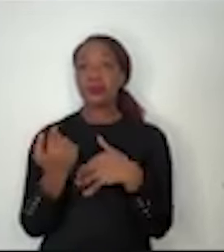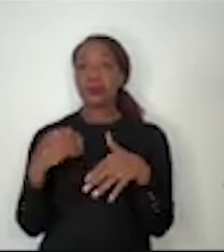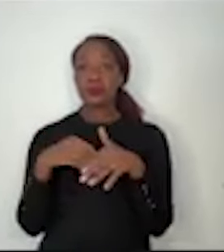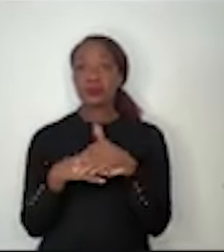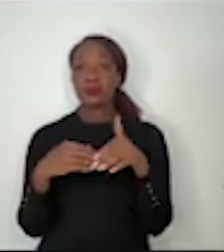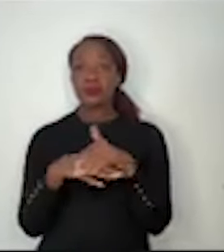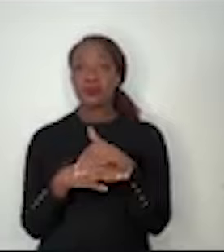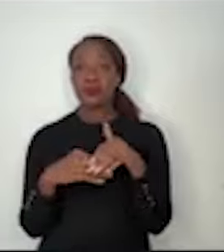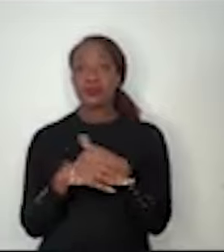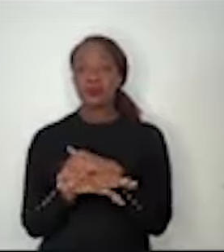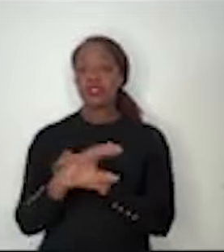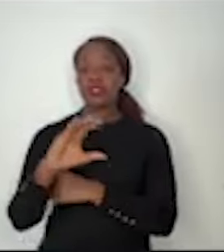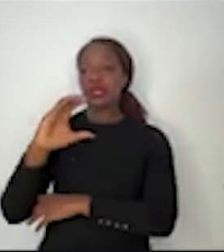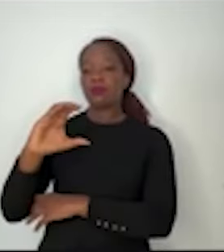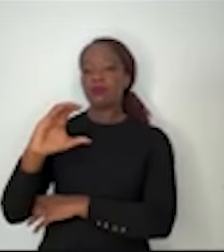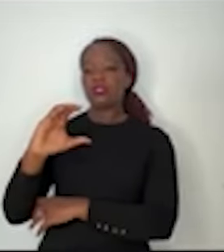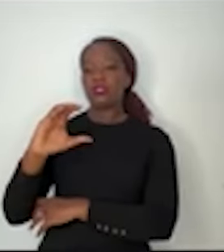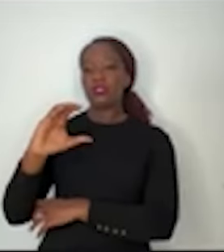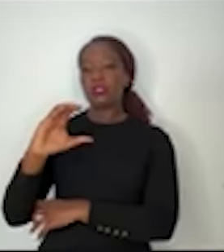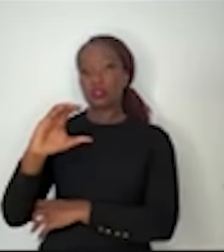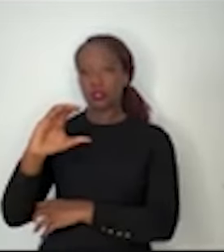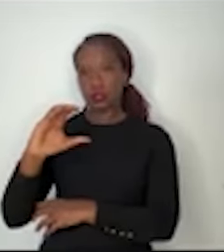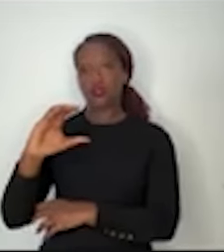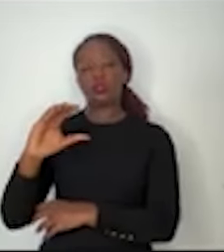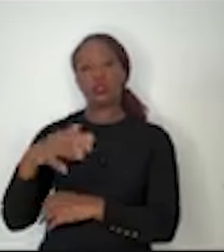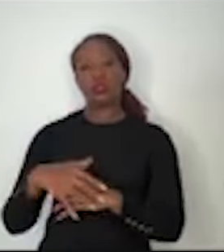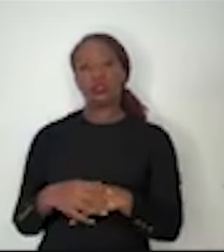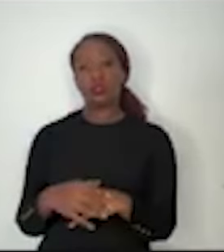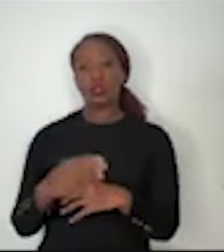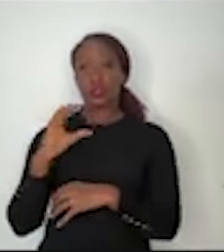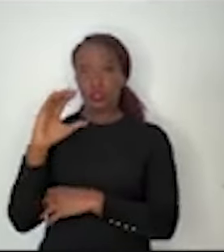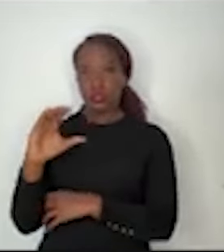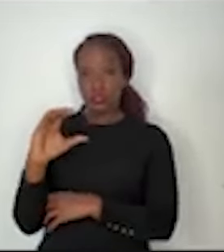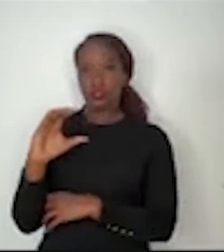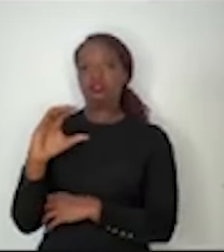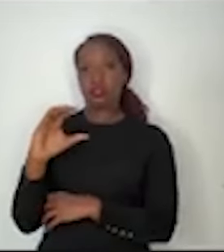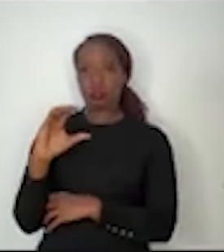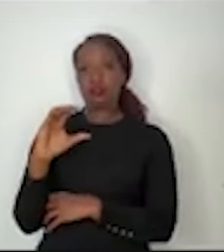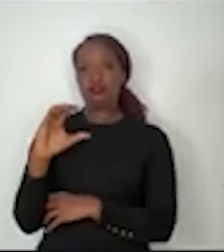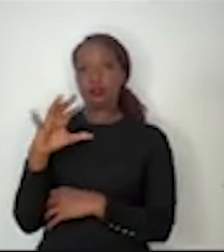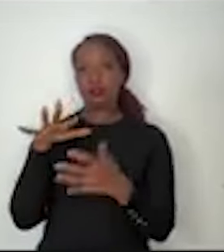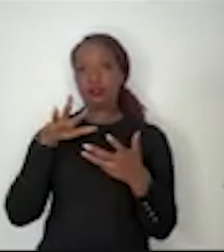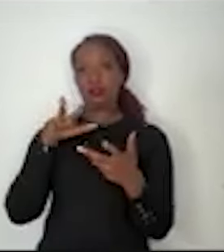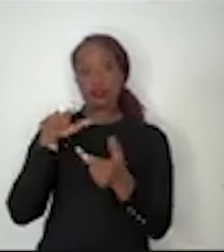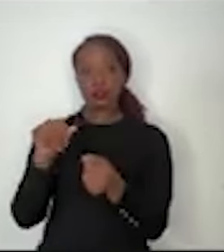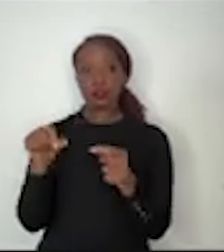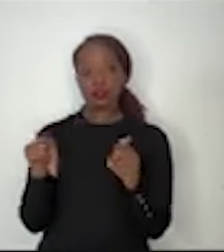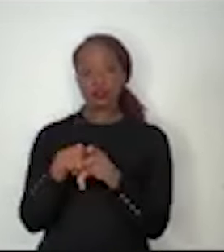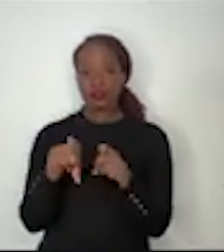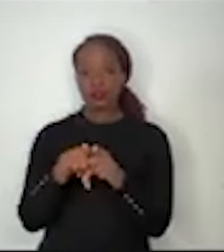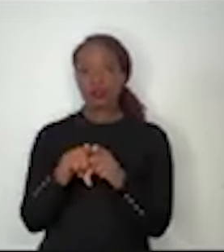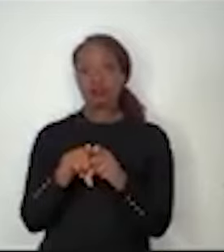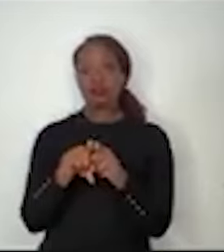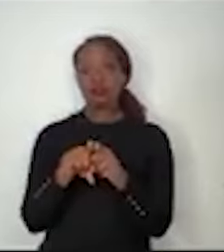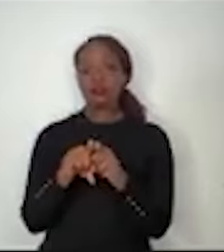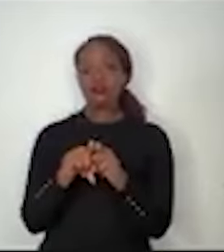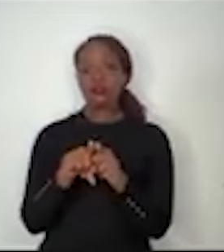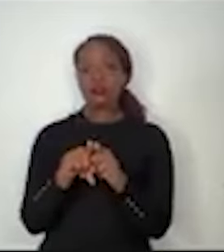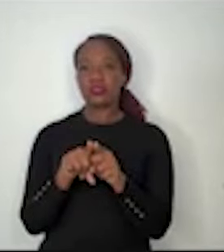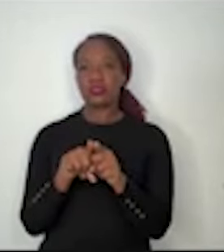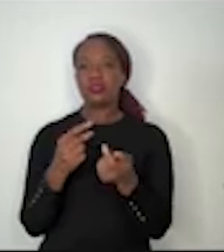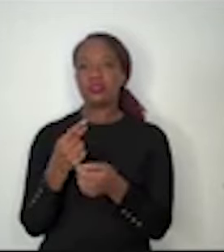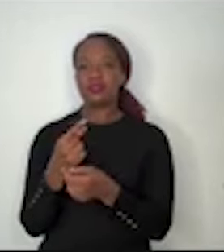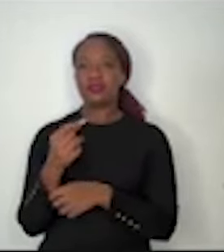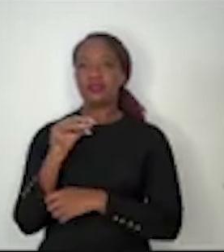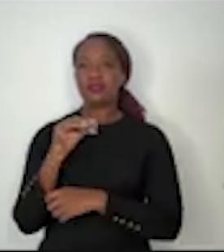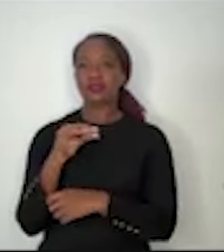A Amazônia é o maior armazenador de carbono da Terra pela fotossíntese que retém dióxido de carbono